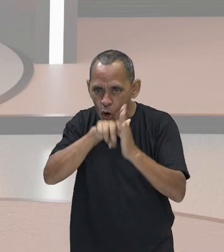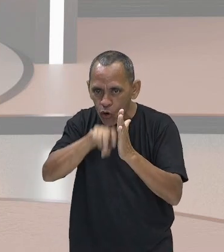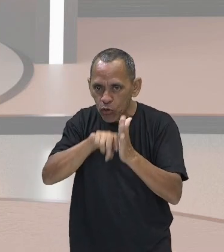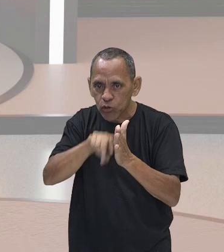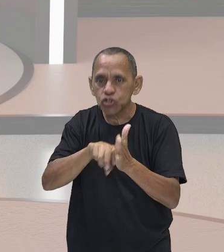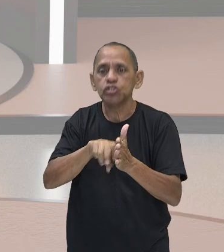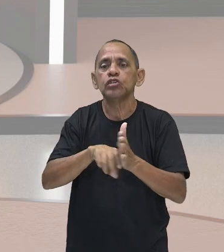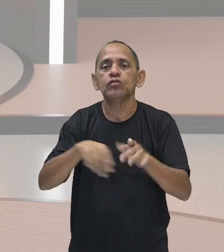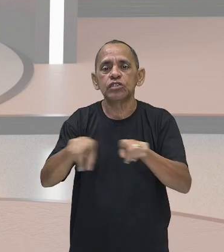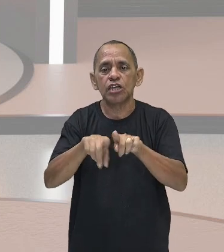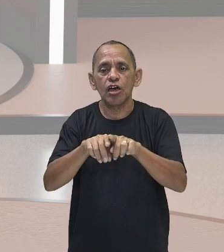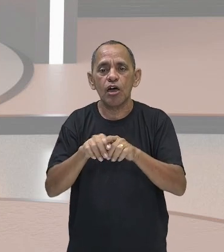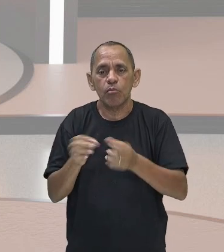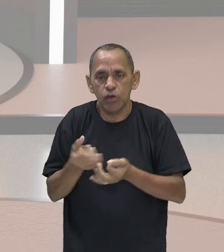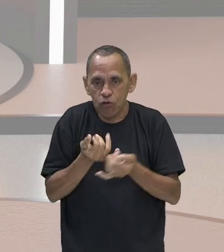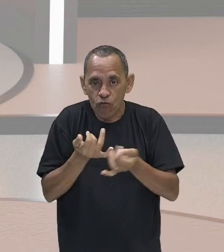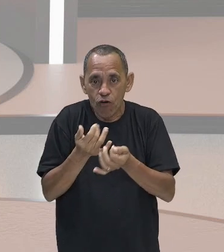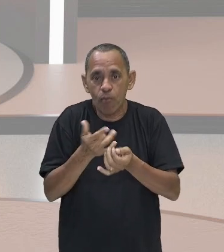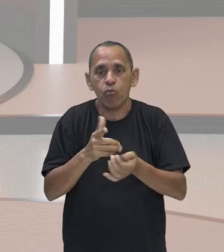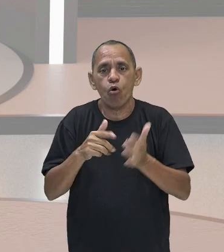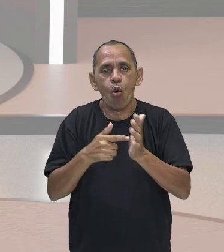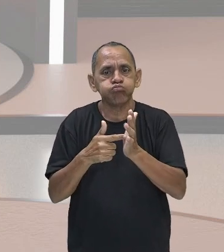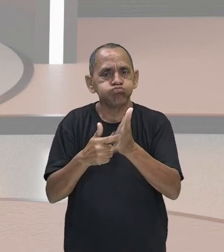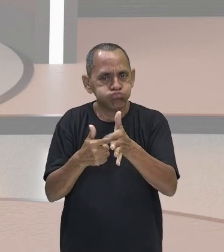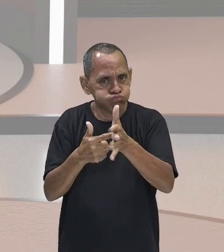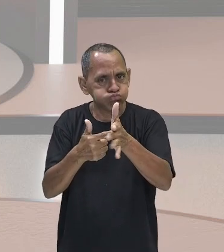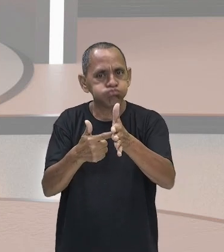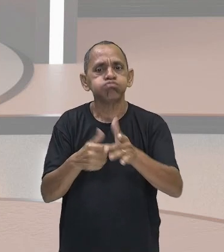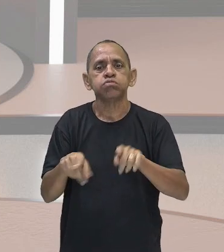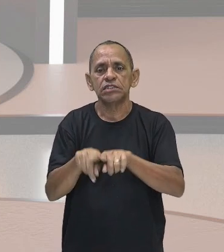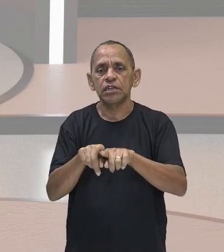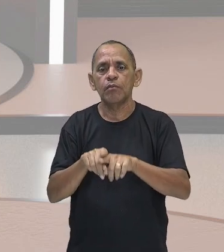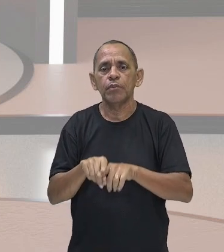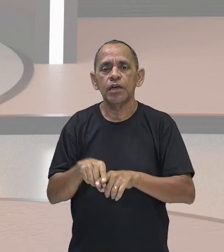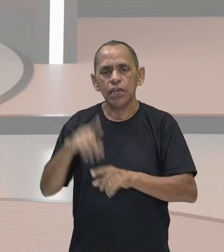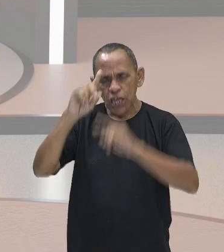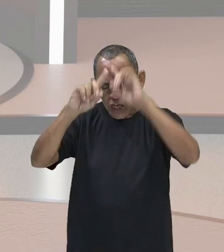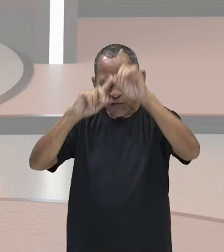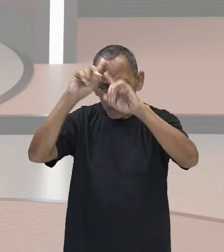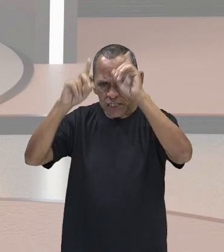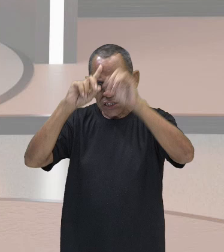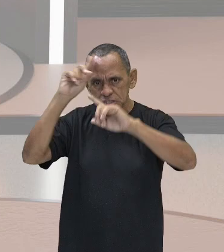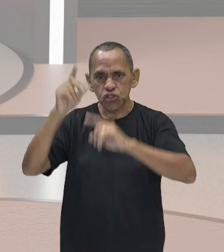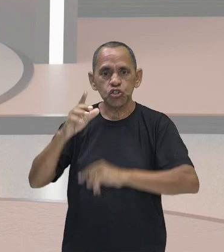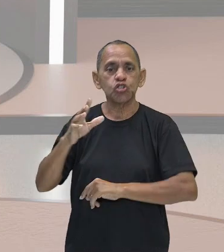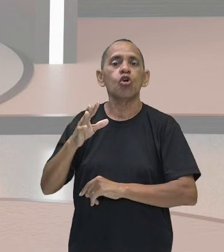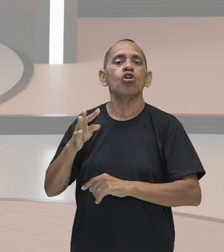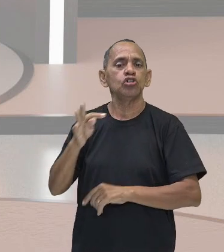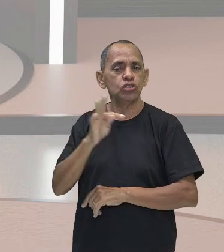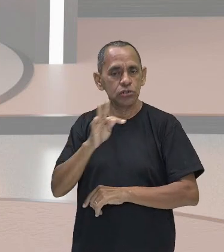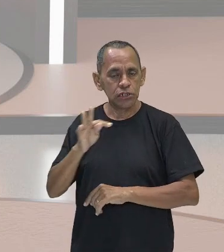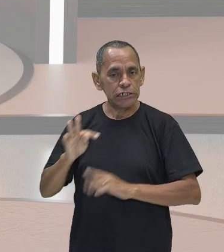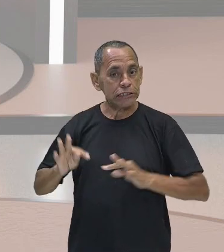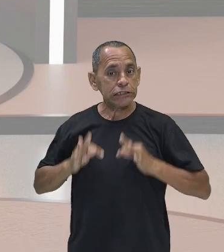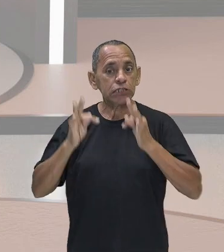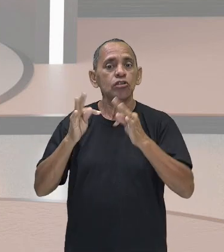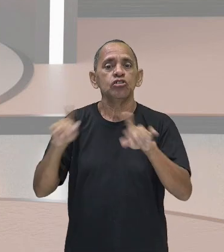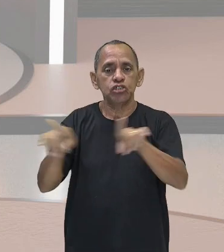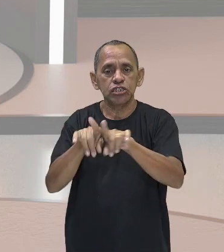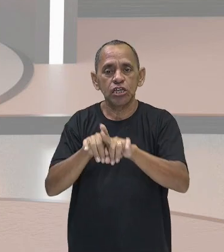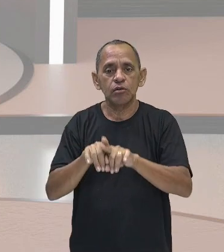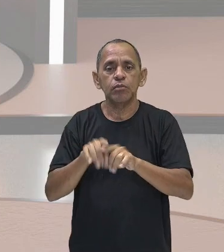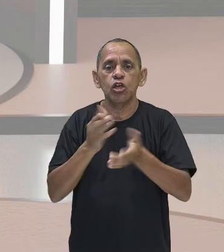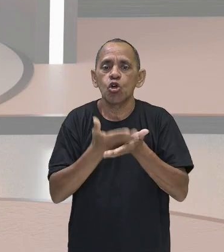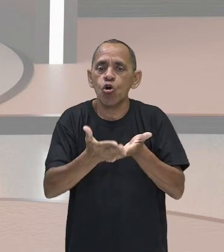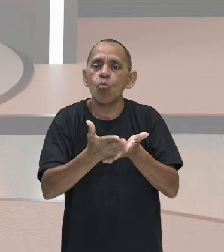várias outras inovações técnicas que foram possíveis através da invenção ali do motor a